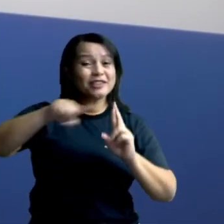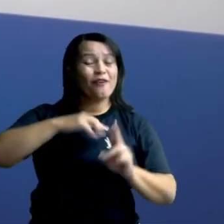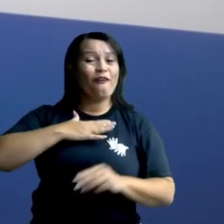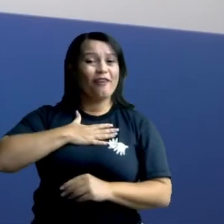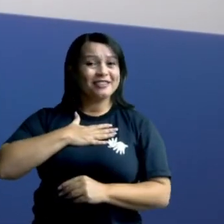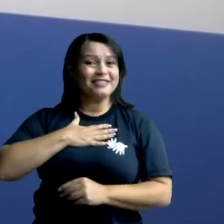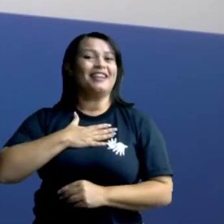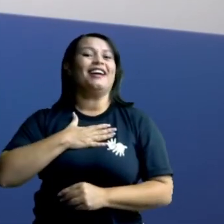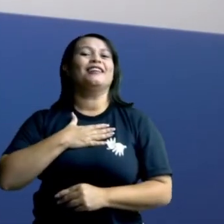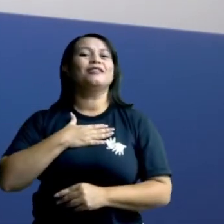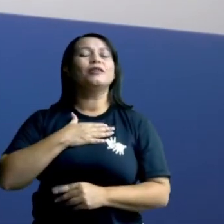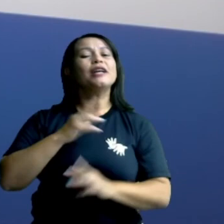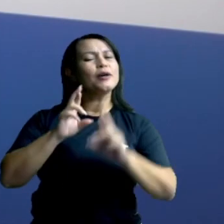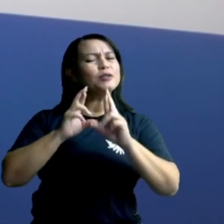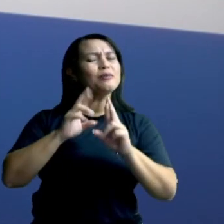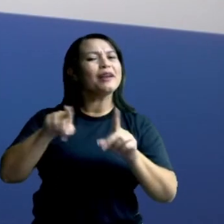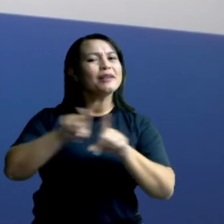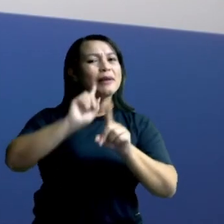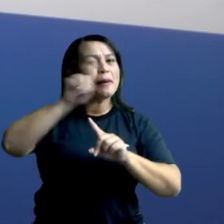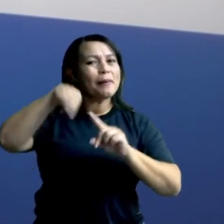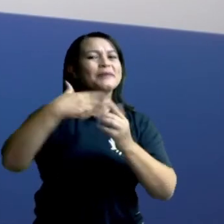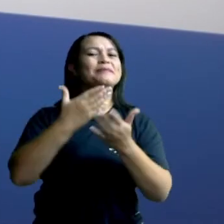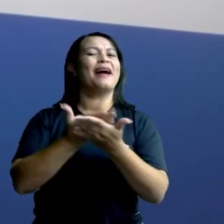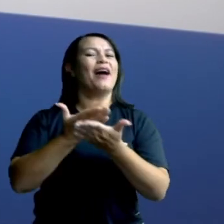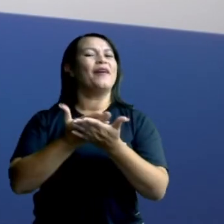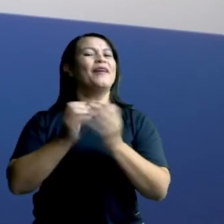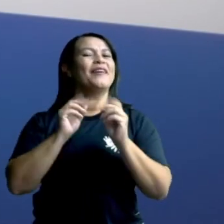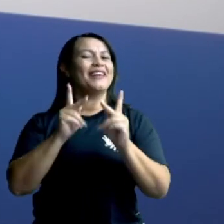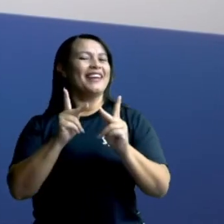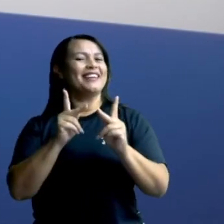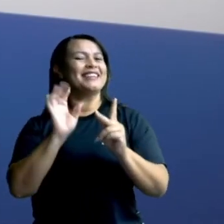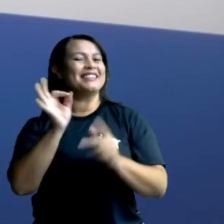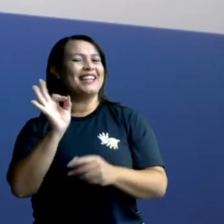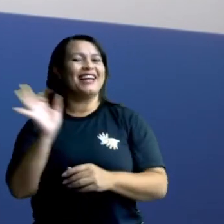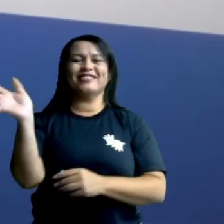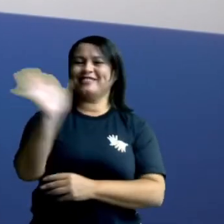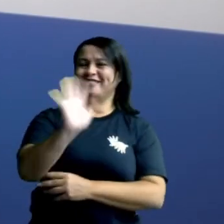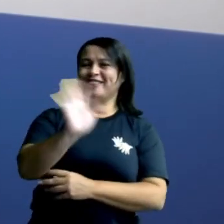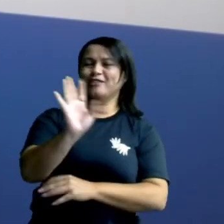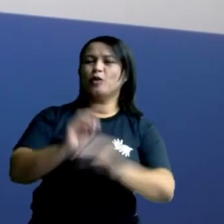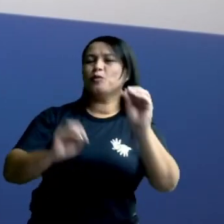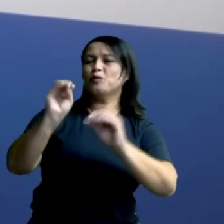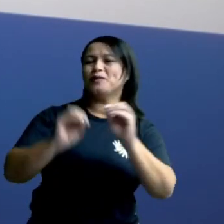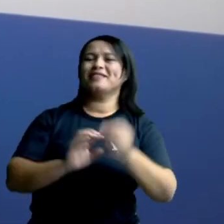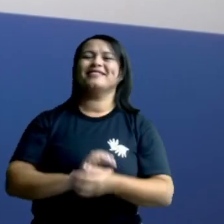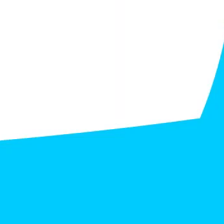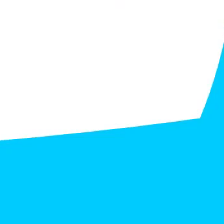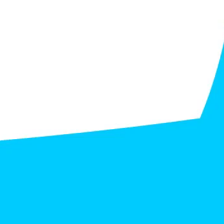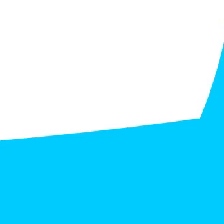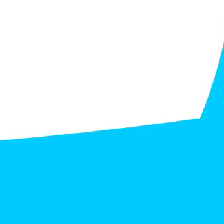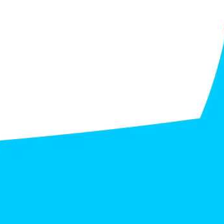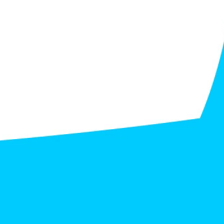vocês tenham gostado. E espero vocês na próxima aula, tá certo? Tchau, beijão!